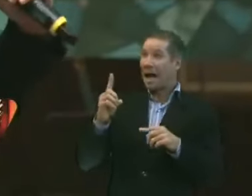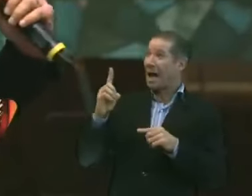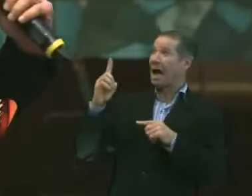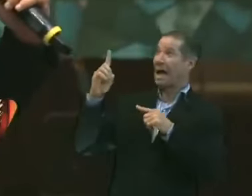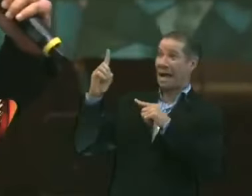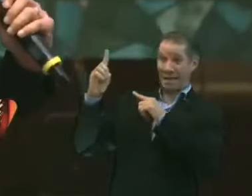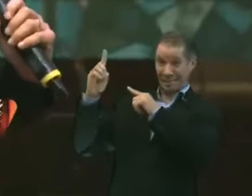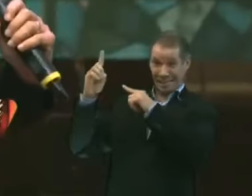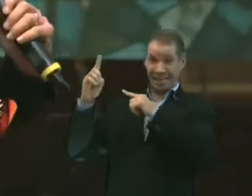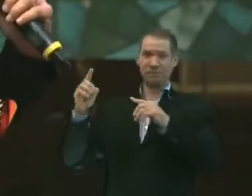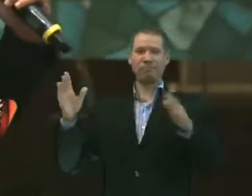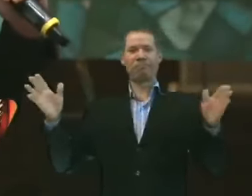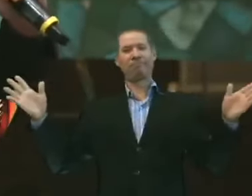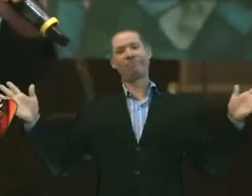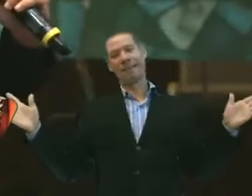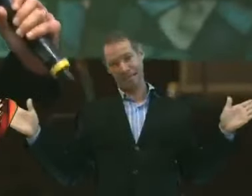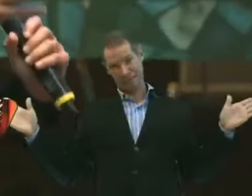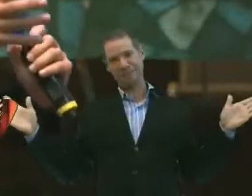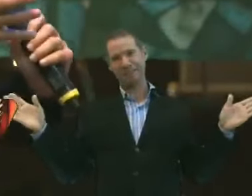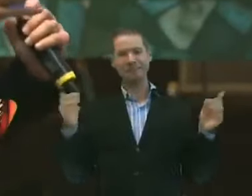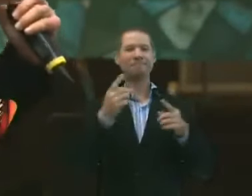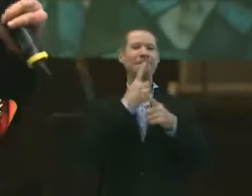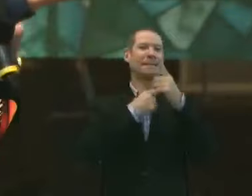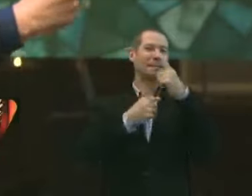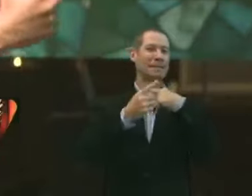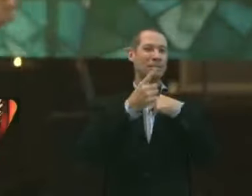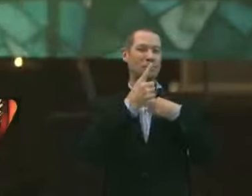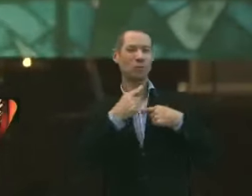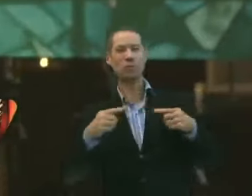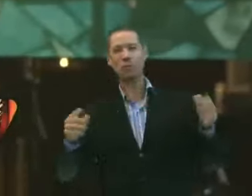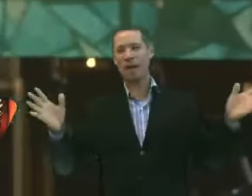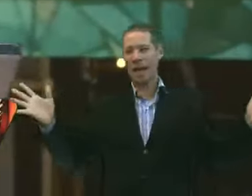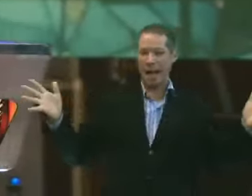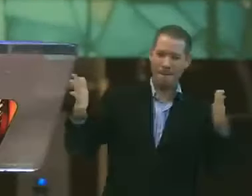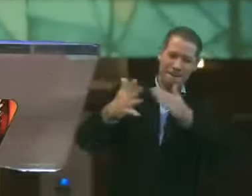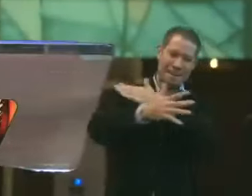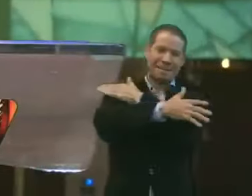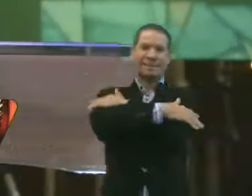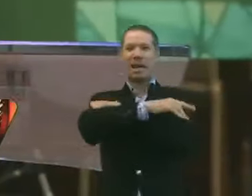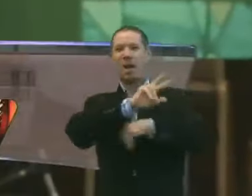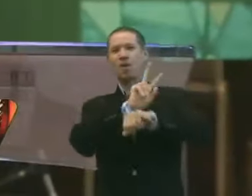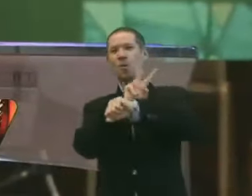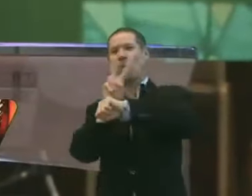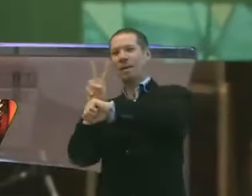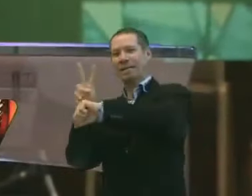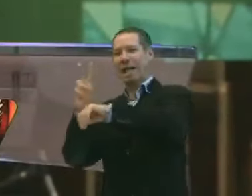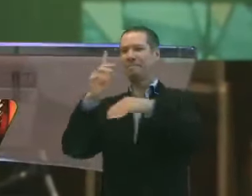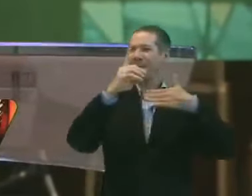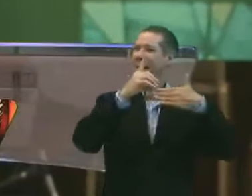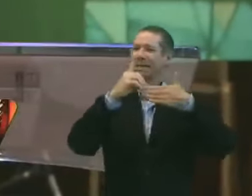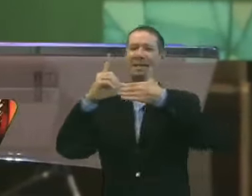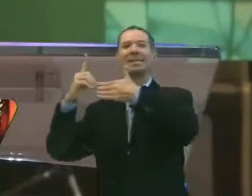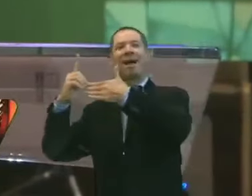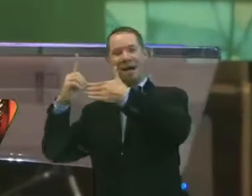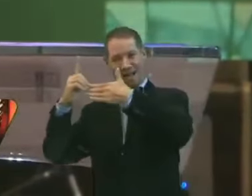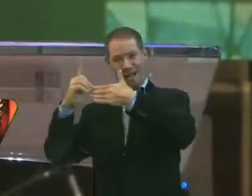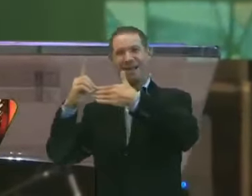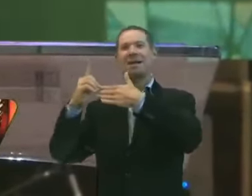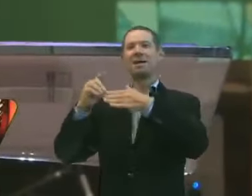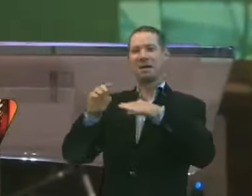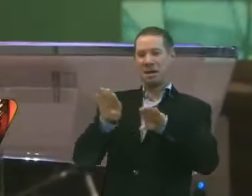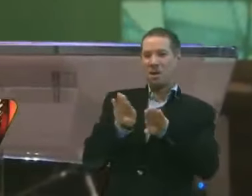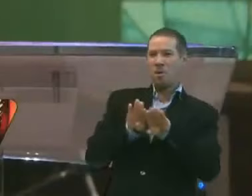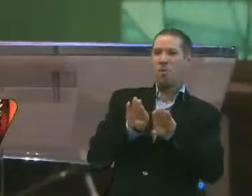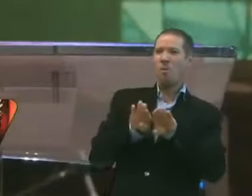abertos. Constantemente desejoso por te abraçar. E cuidar de você. E te guiar. Como o